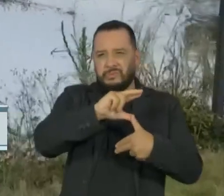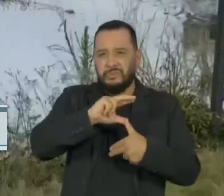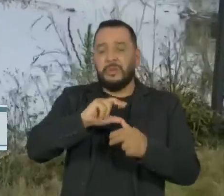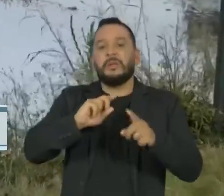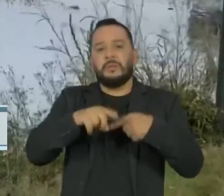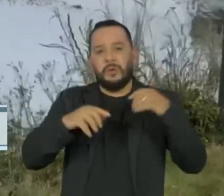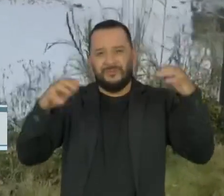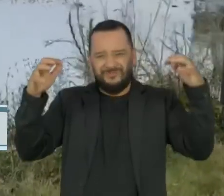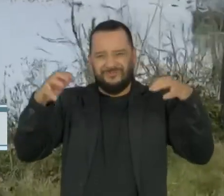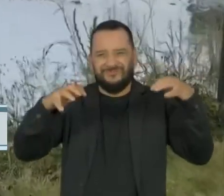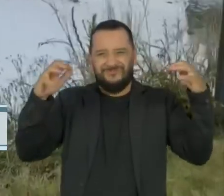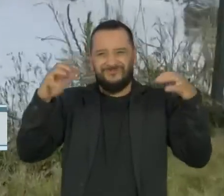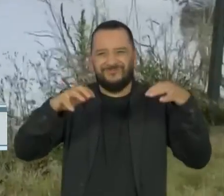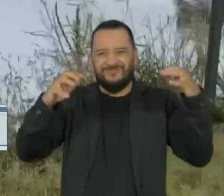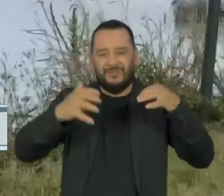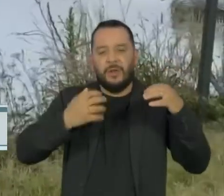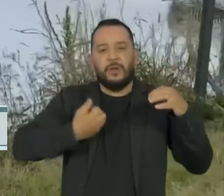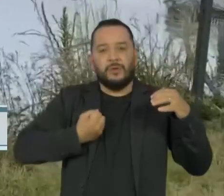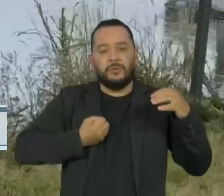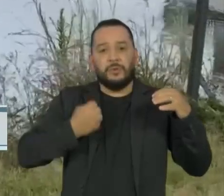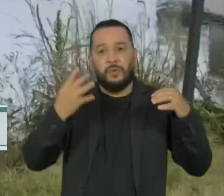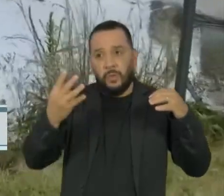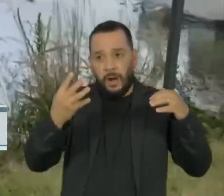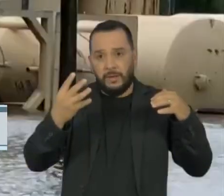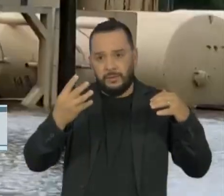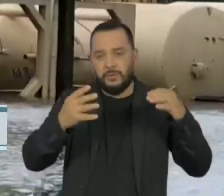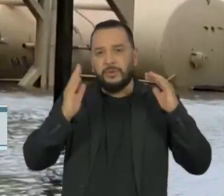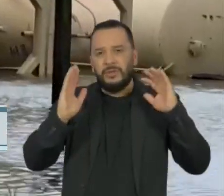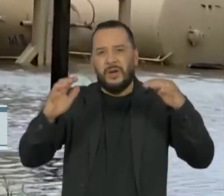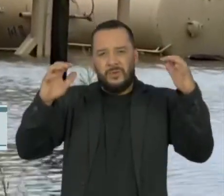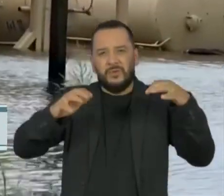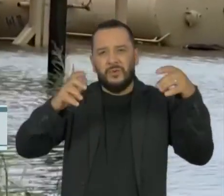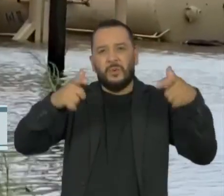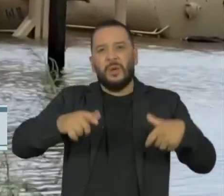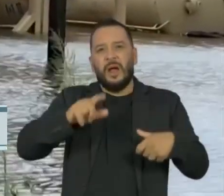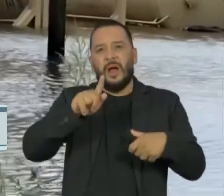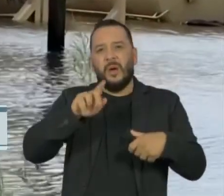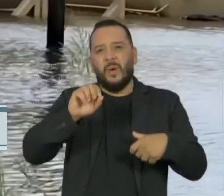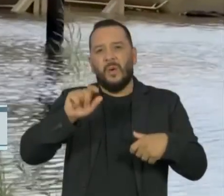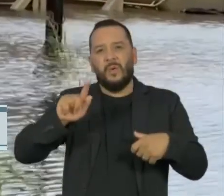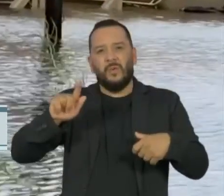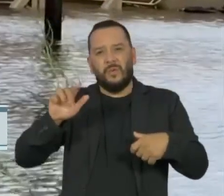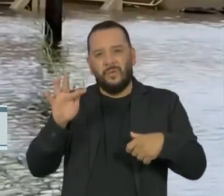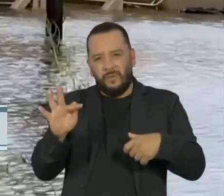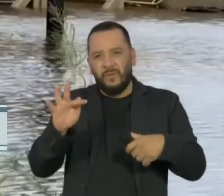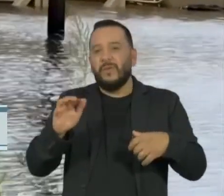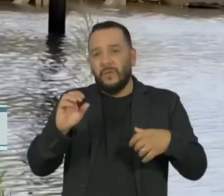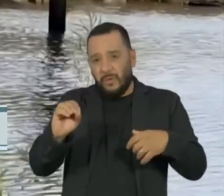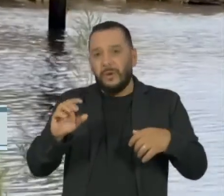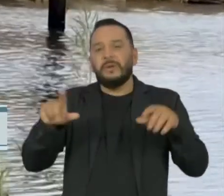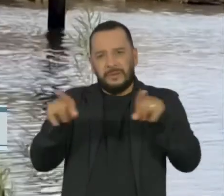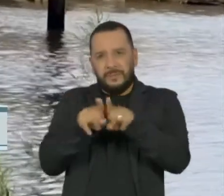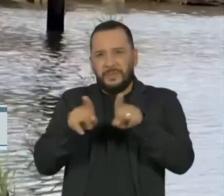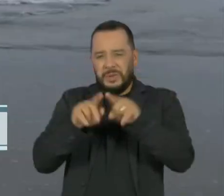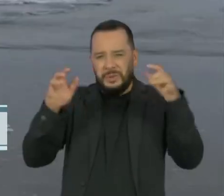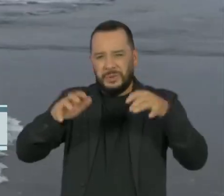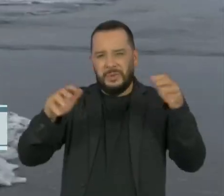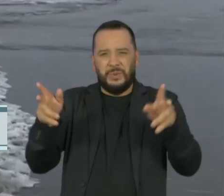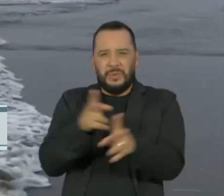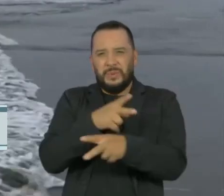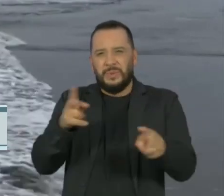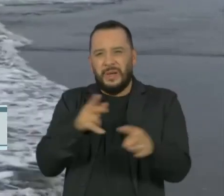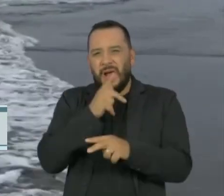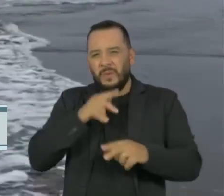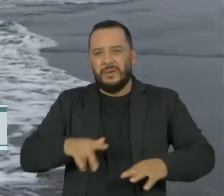categoria 4, atingindo a costa do Golfo com fortes ventos, chuva torrencial e inundações em